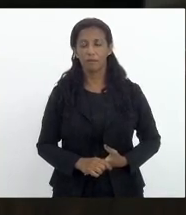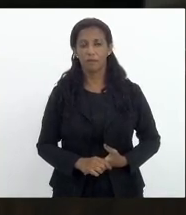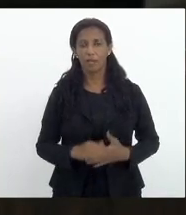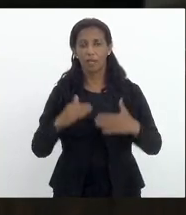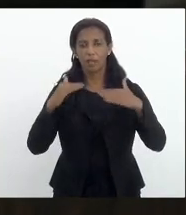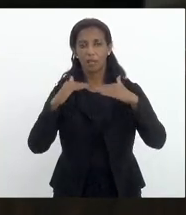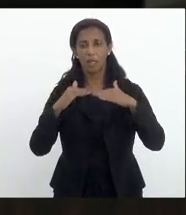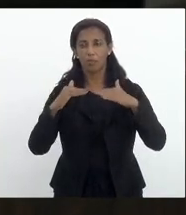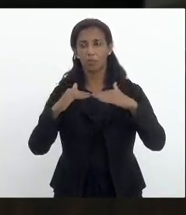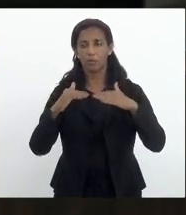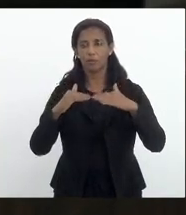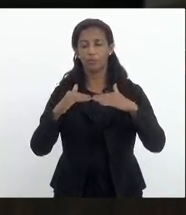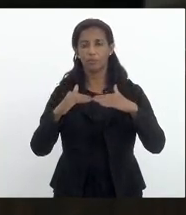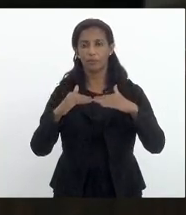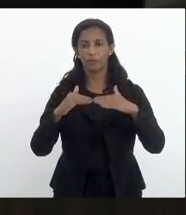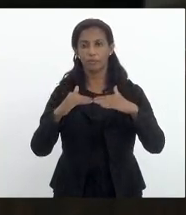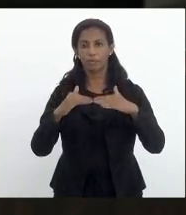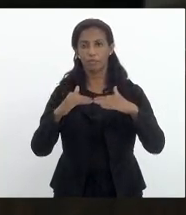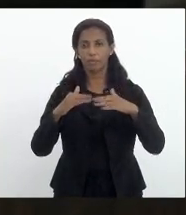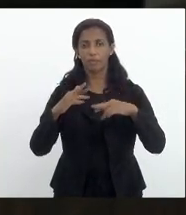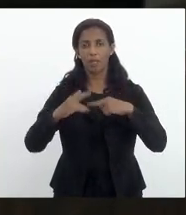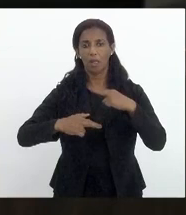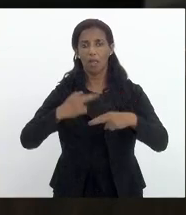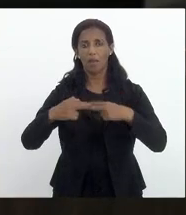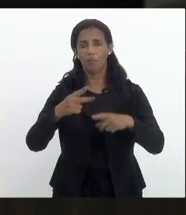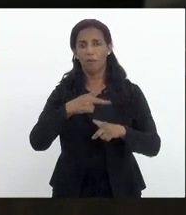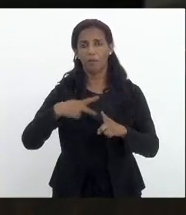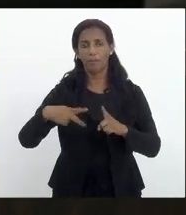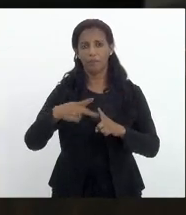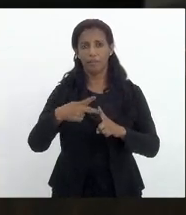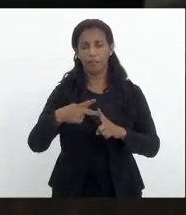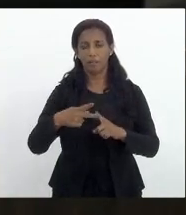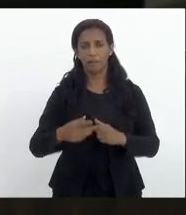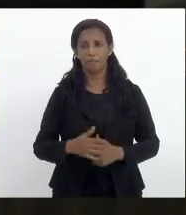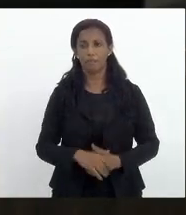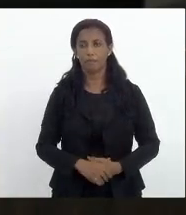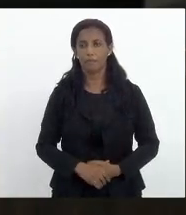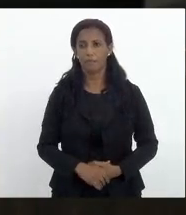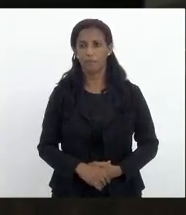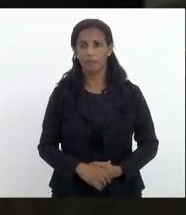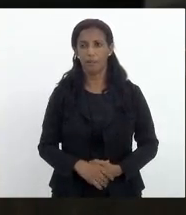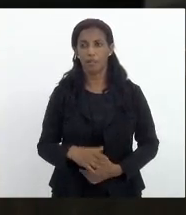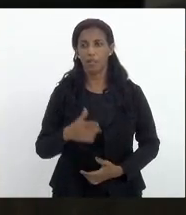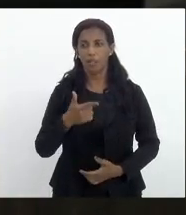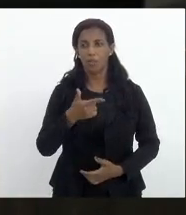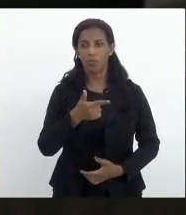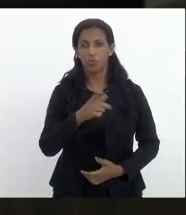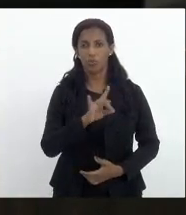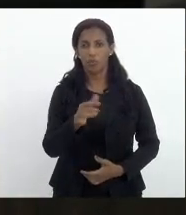teto e reforma da Previdência. Dia 21.